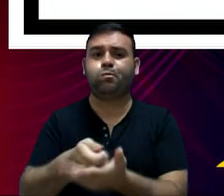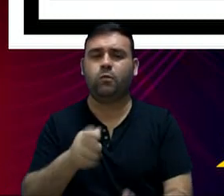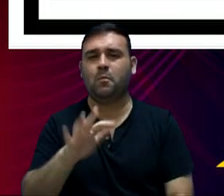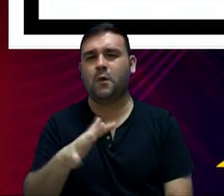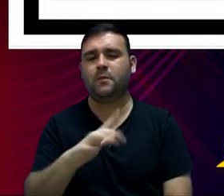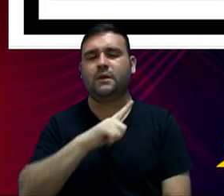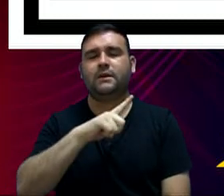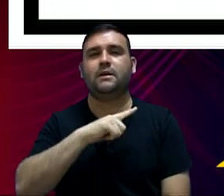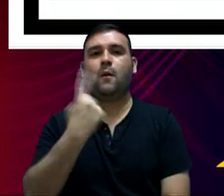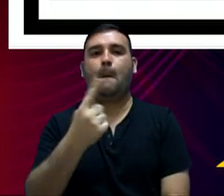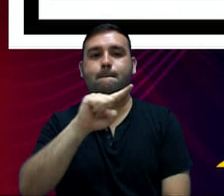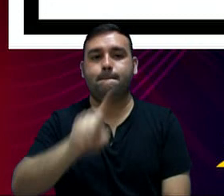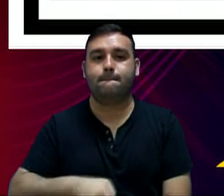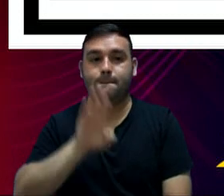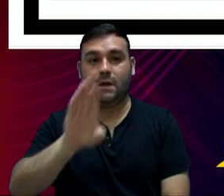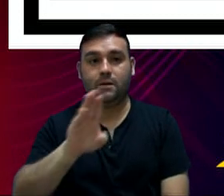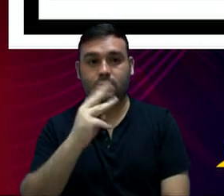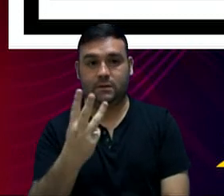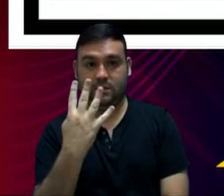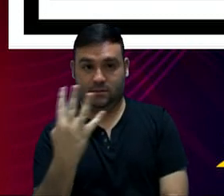ordem de R$ 1,3 bilhão.